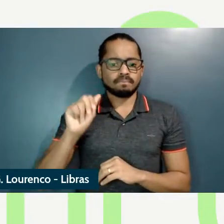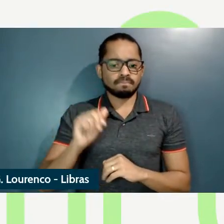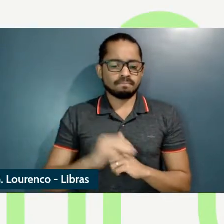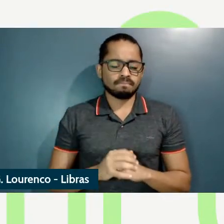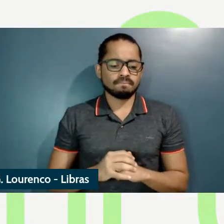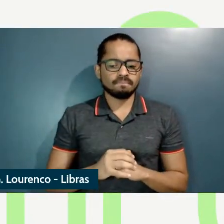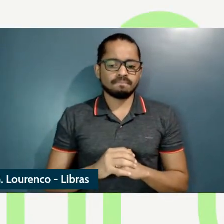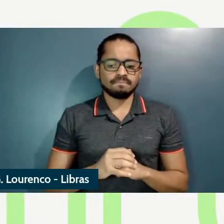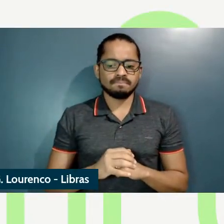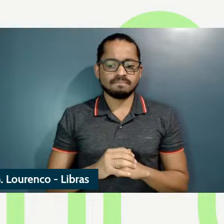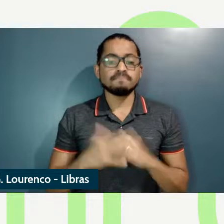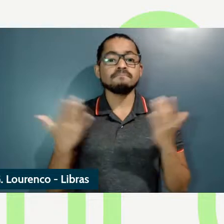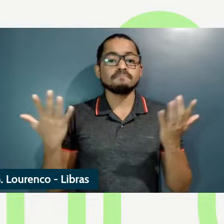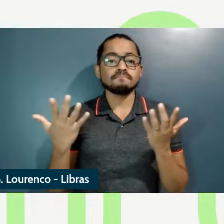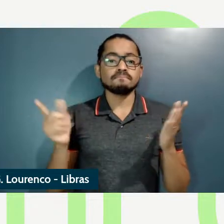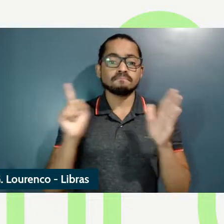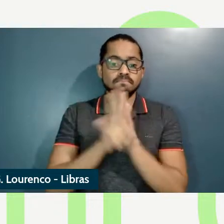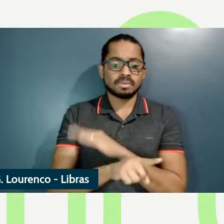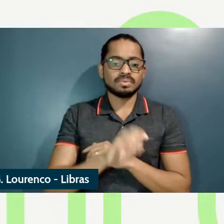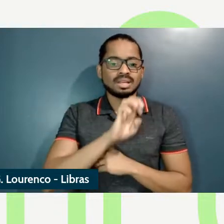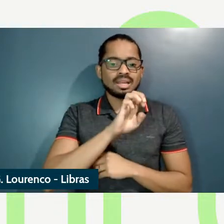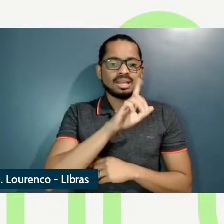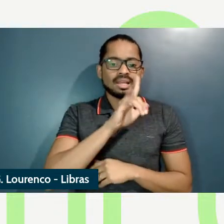uma pergunta aqui para a Elisabeth